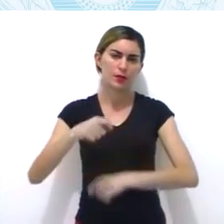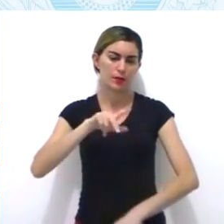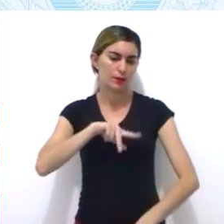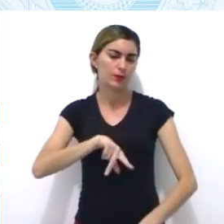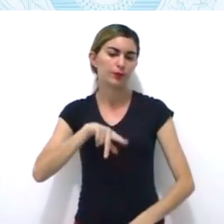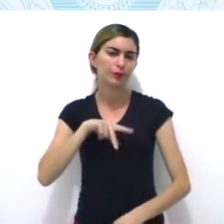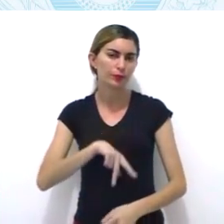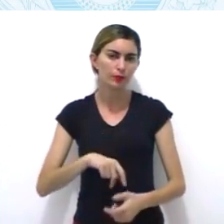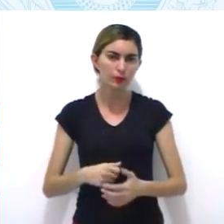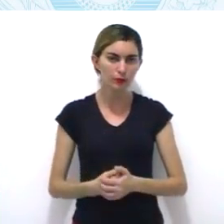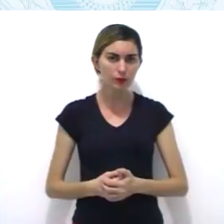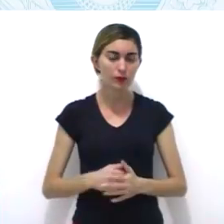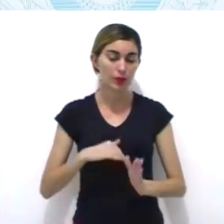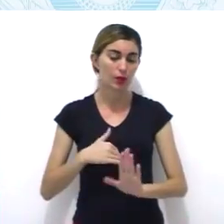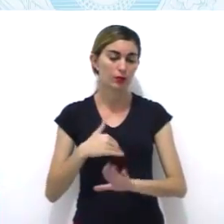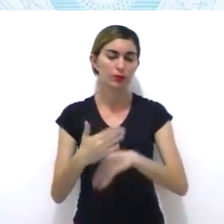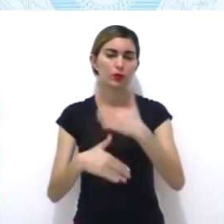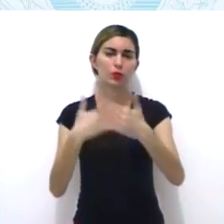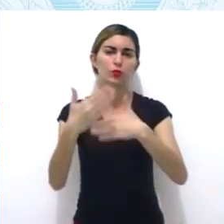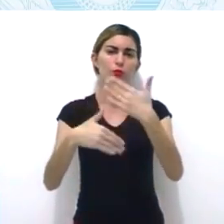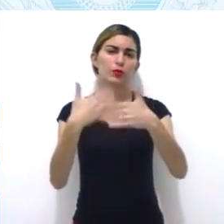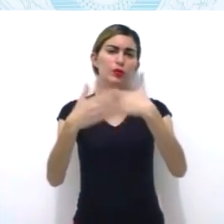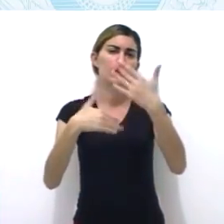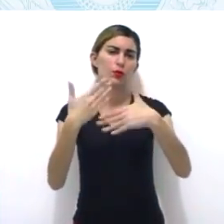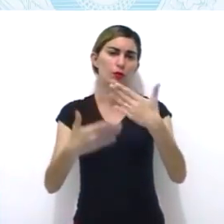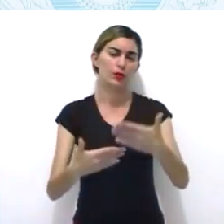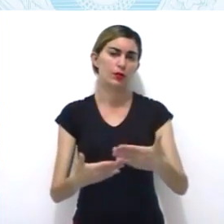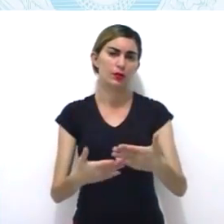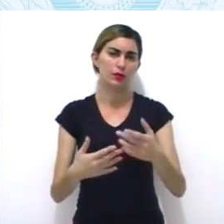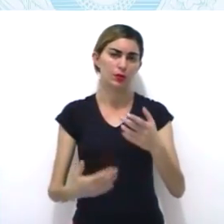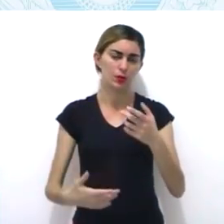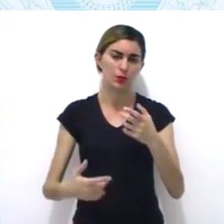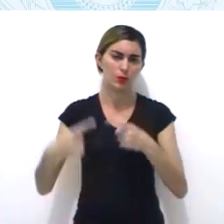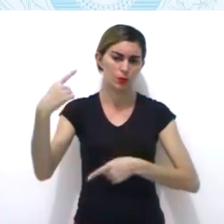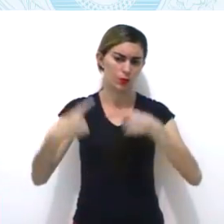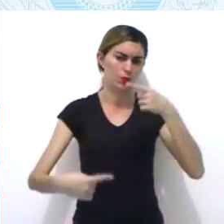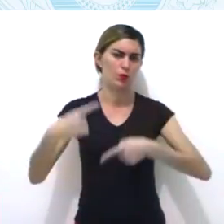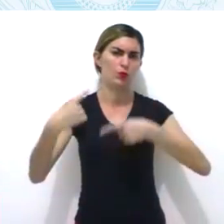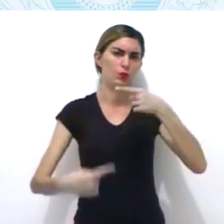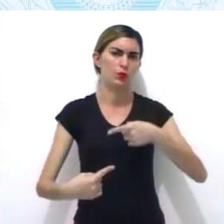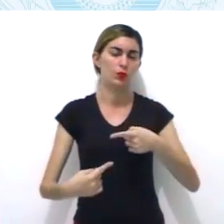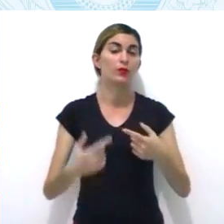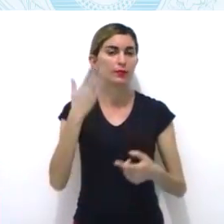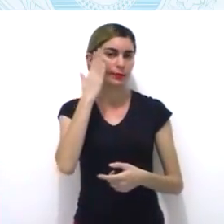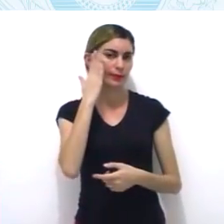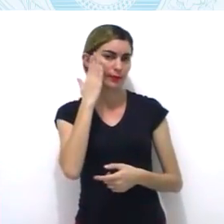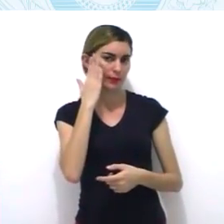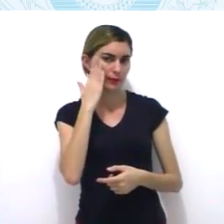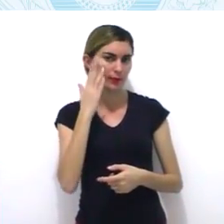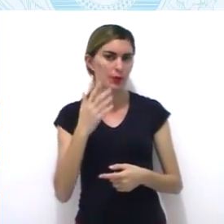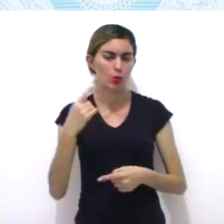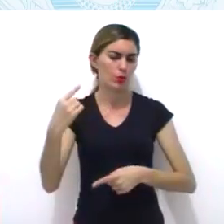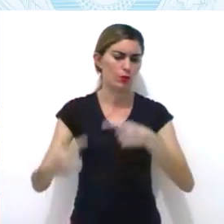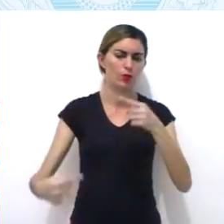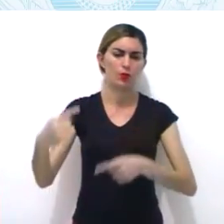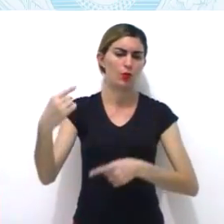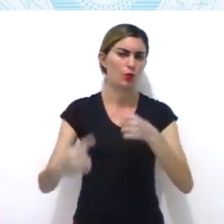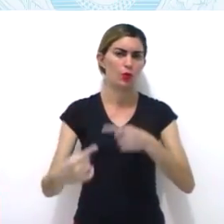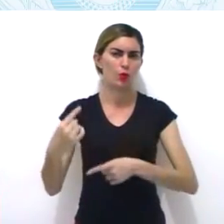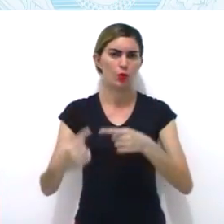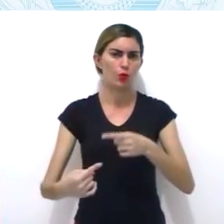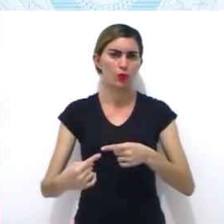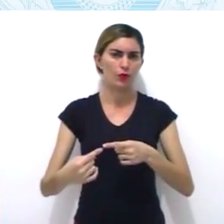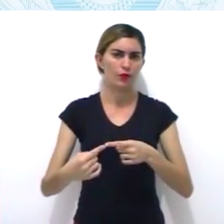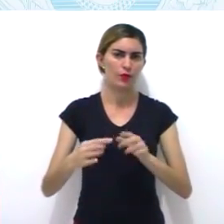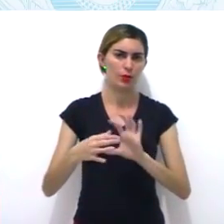conflito emancipacionista e sinativista. É isso. ao fim da guerra, o